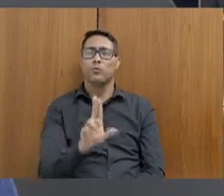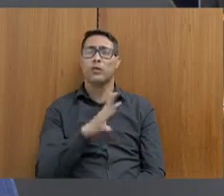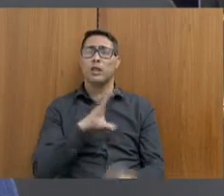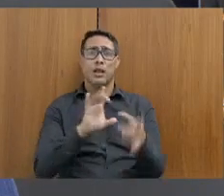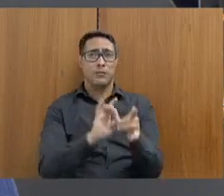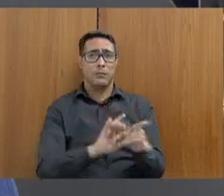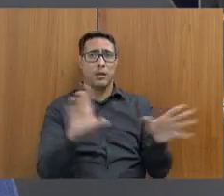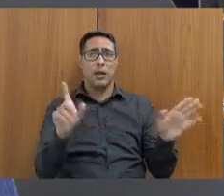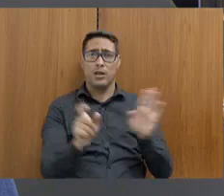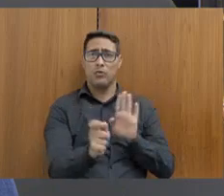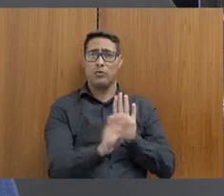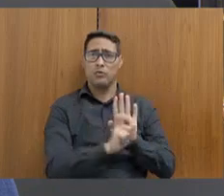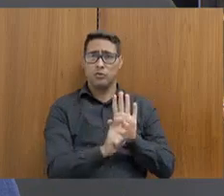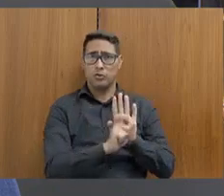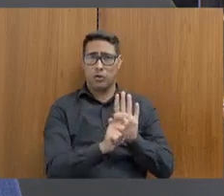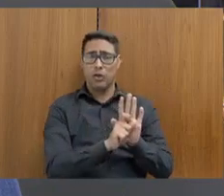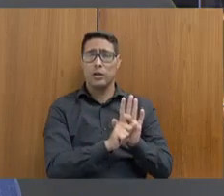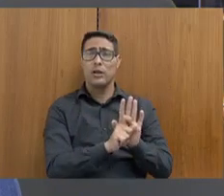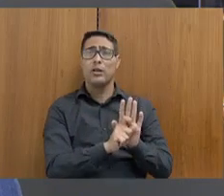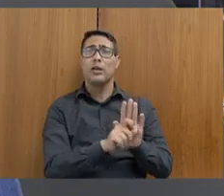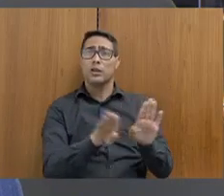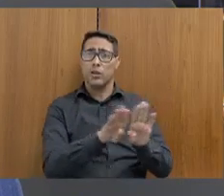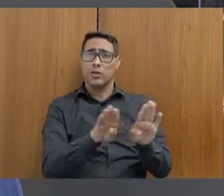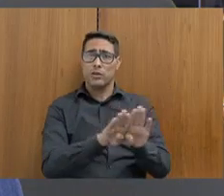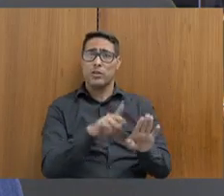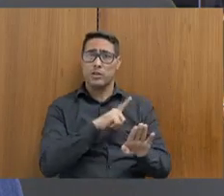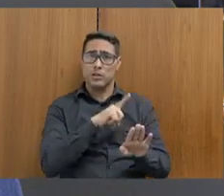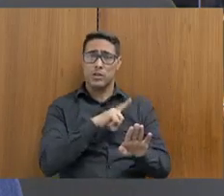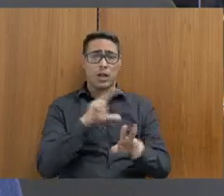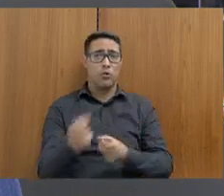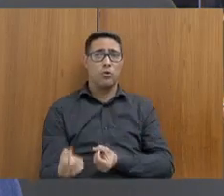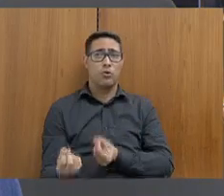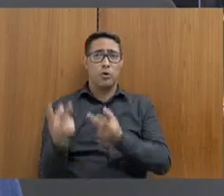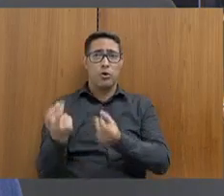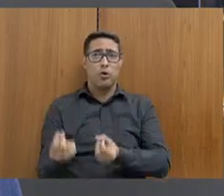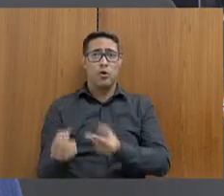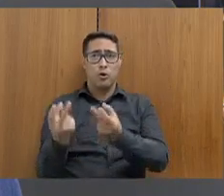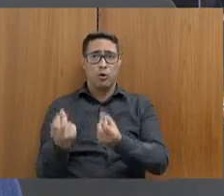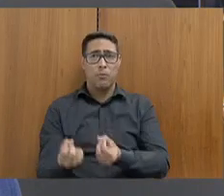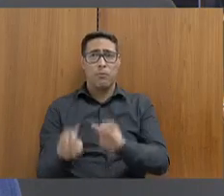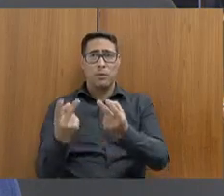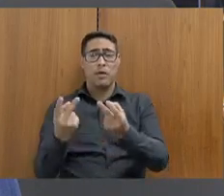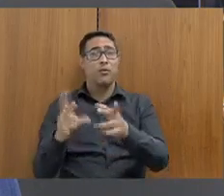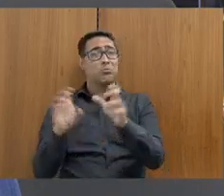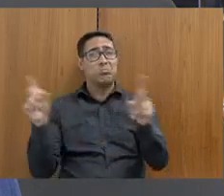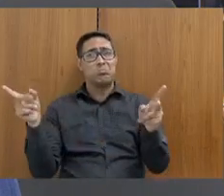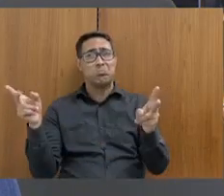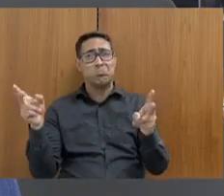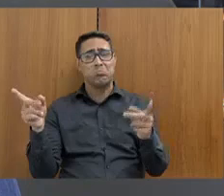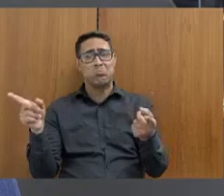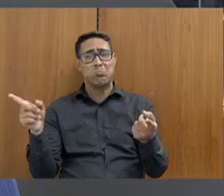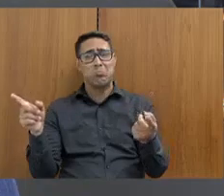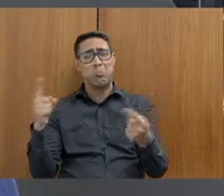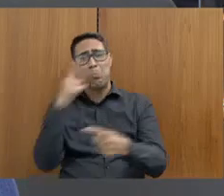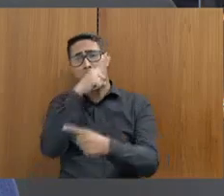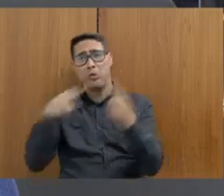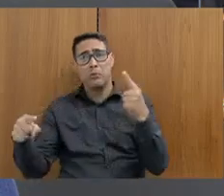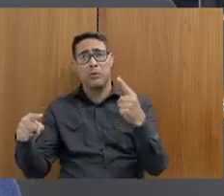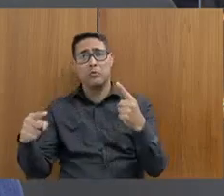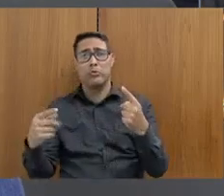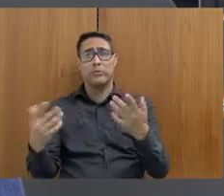liberado, nós temos o comércio proibido. E esse choque entre quem